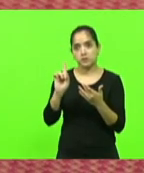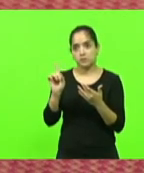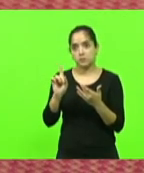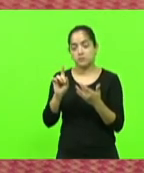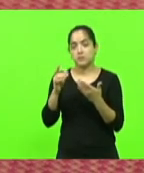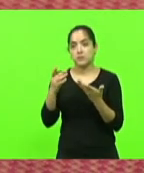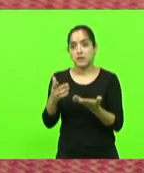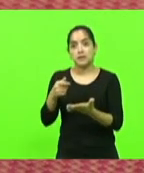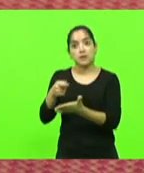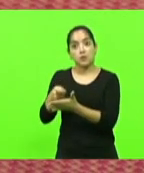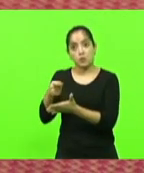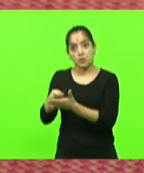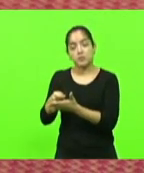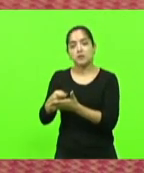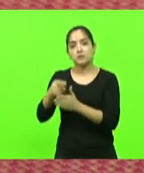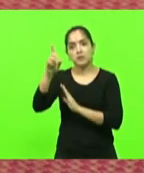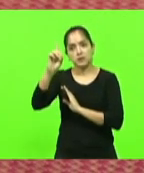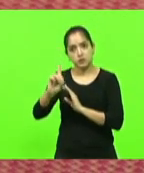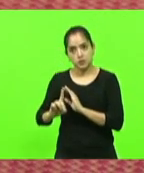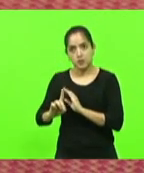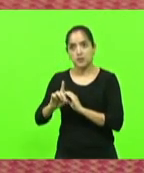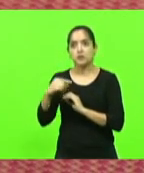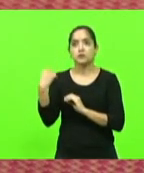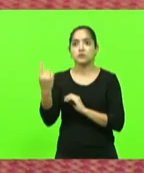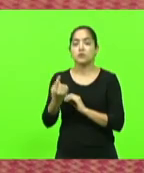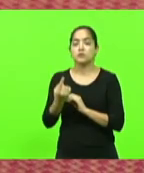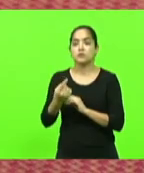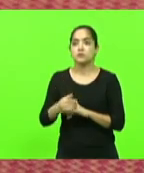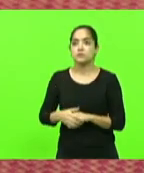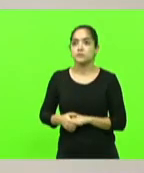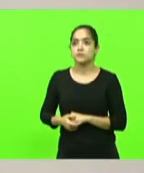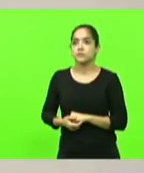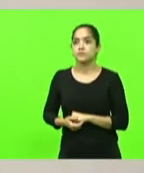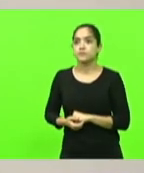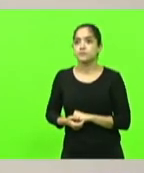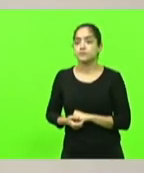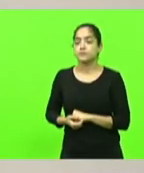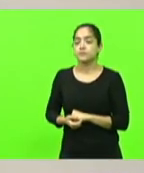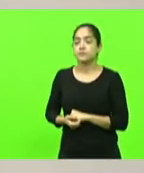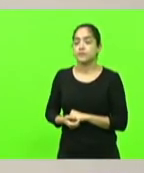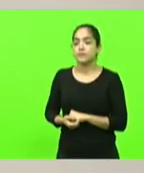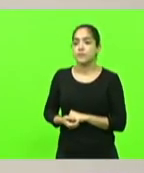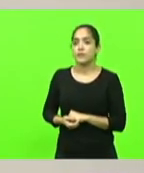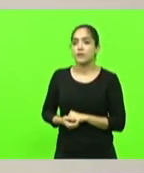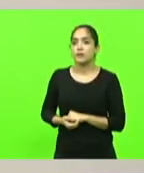estamos cobrando o é direito dos catarinenses eu lhe dou mais dois minutos deputados se preferir